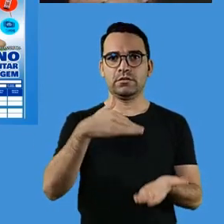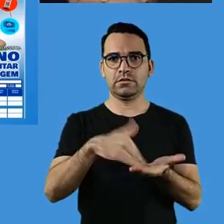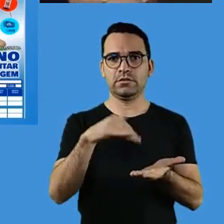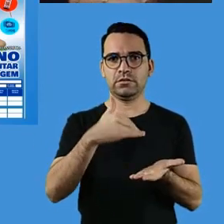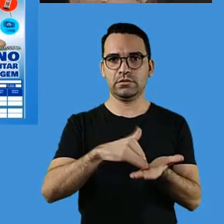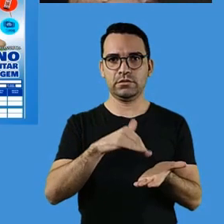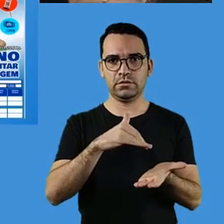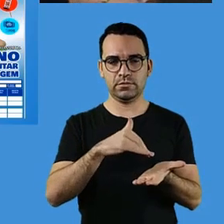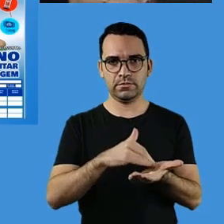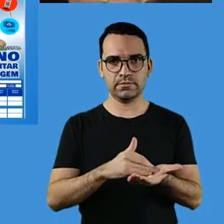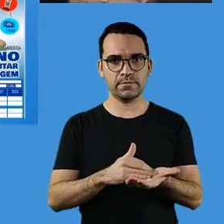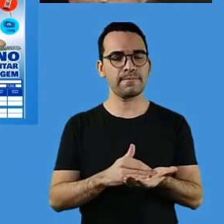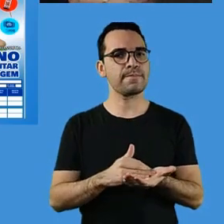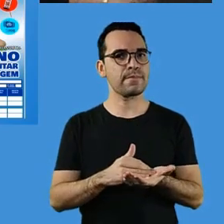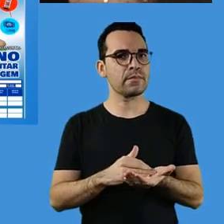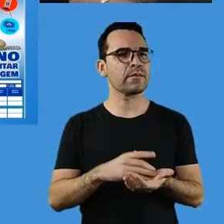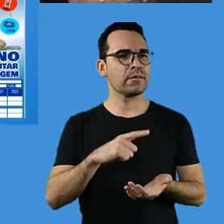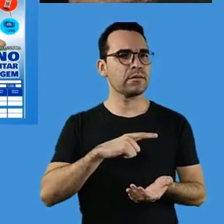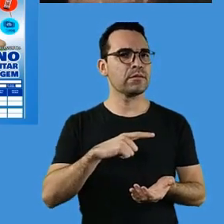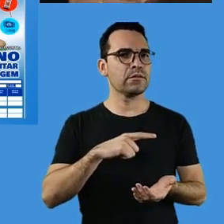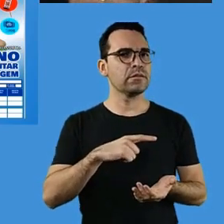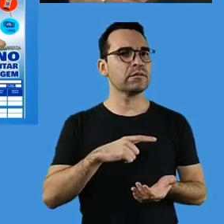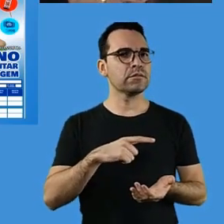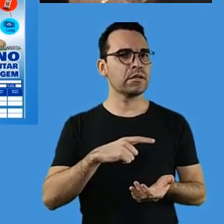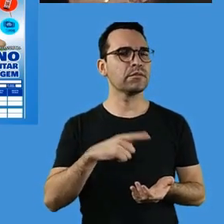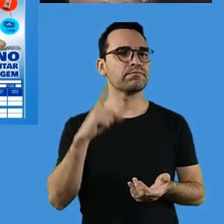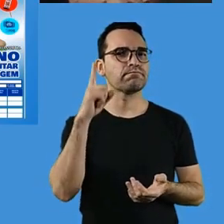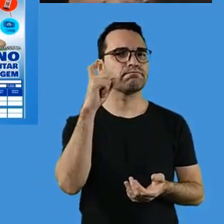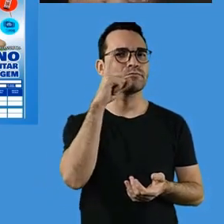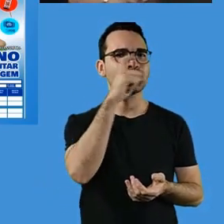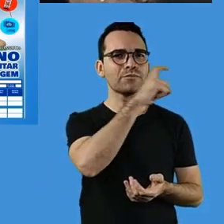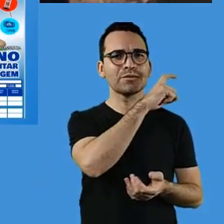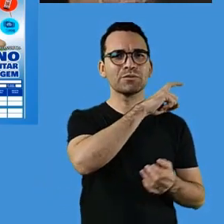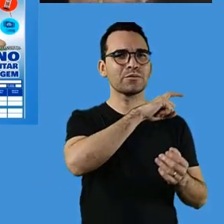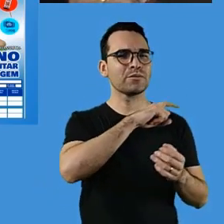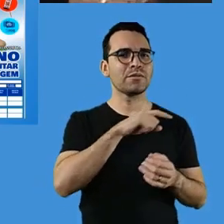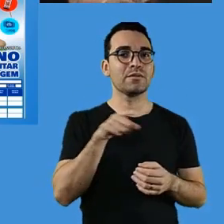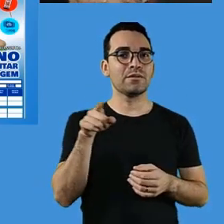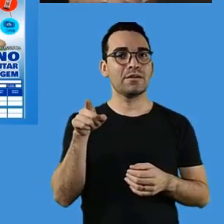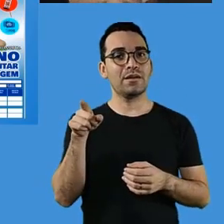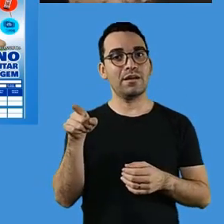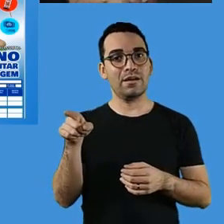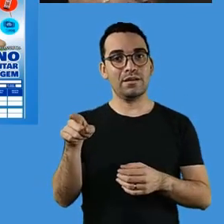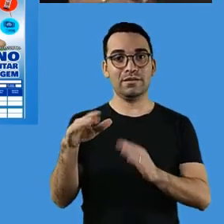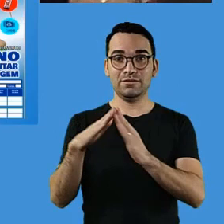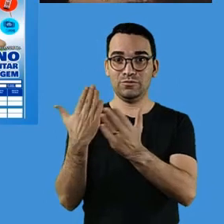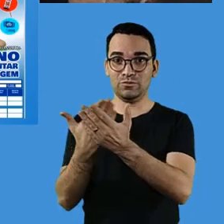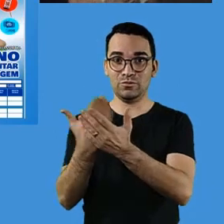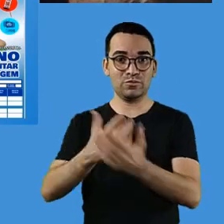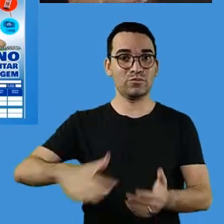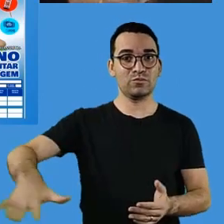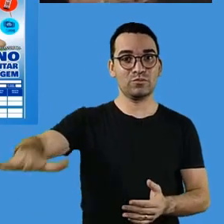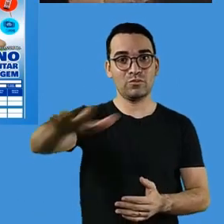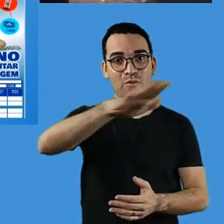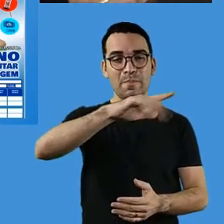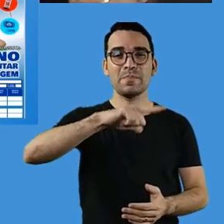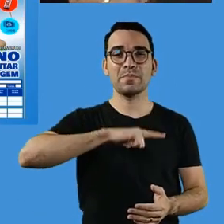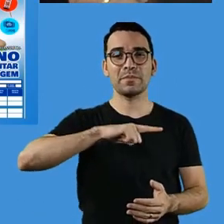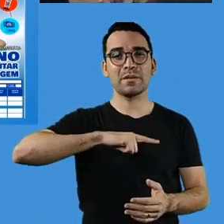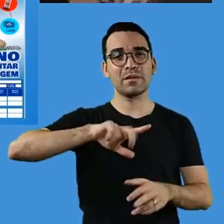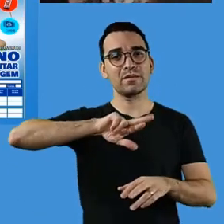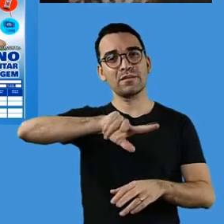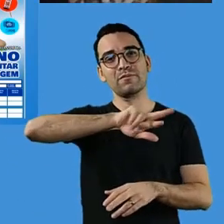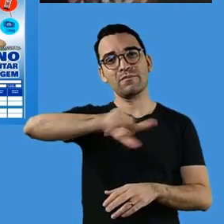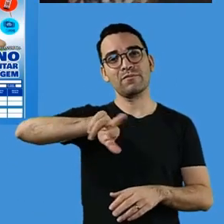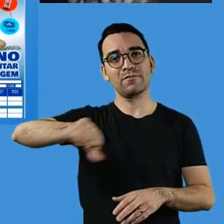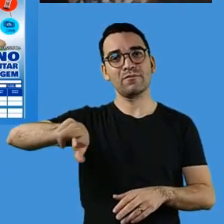né? Porque, assim, para a secretaria fica complicado atender todas as necessidades